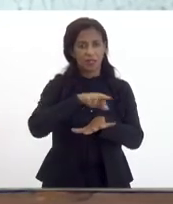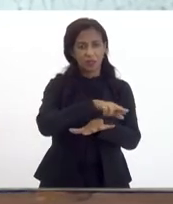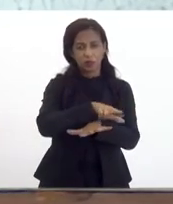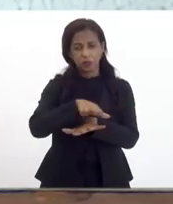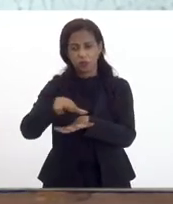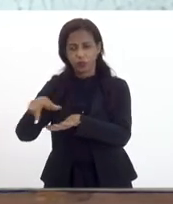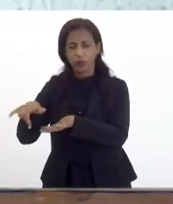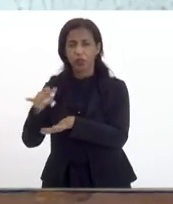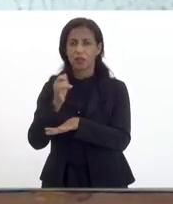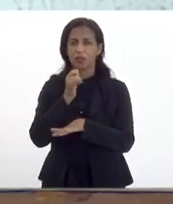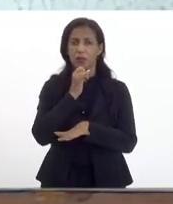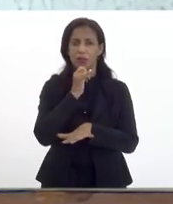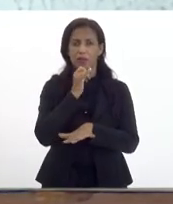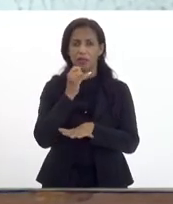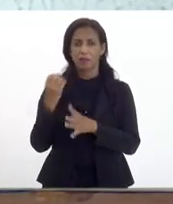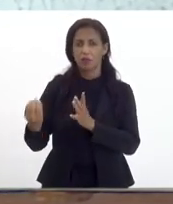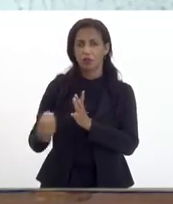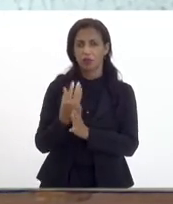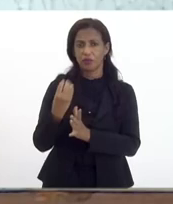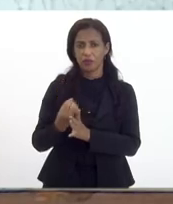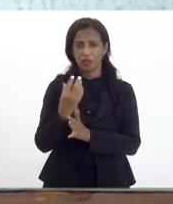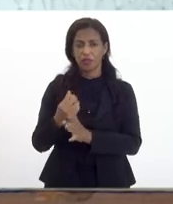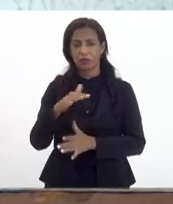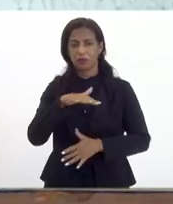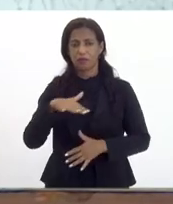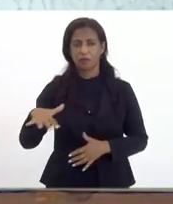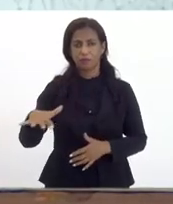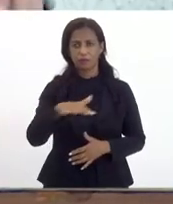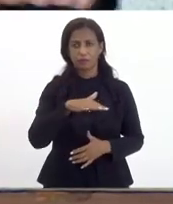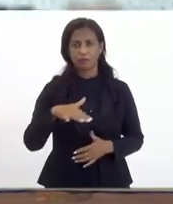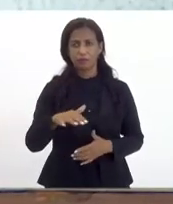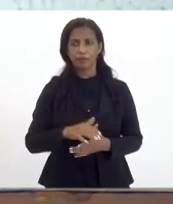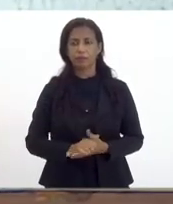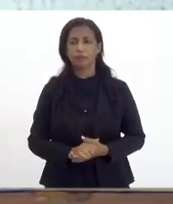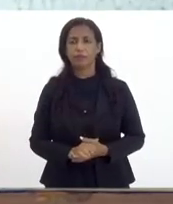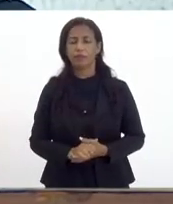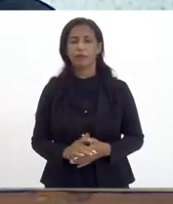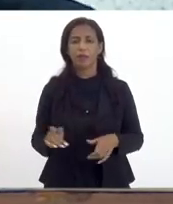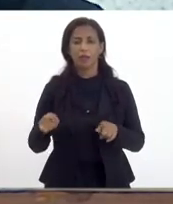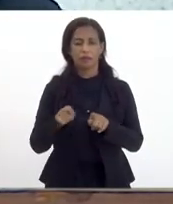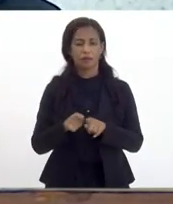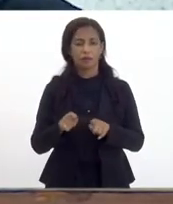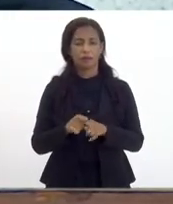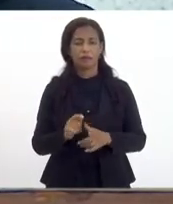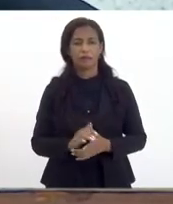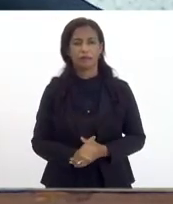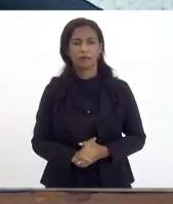alguns exemplos de investimentos necessários para a nossa região além disso